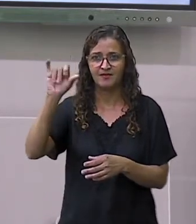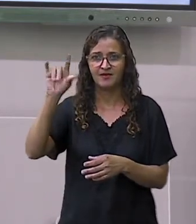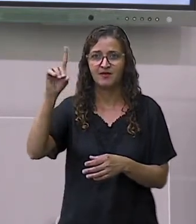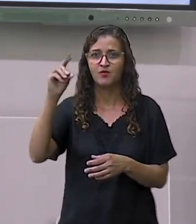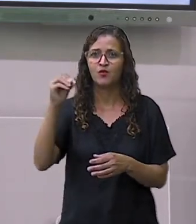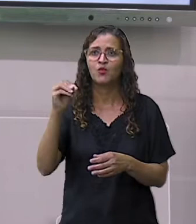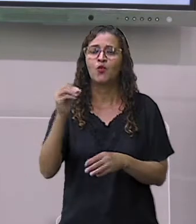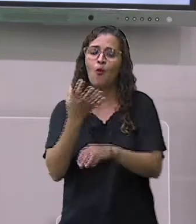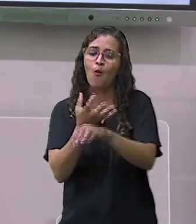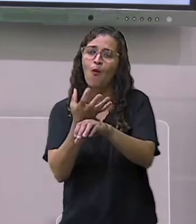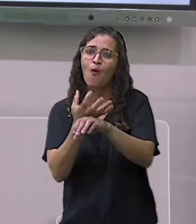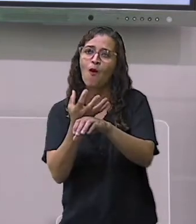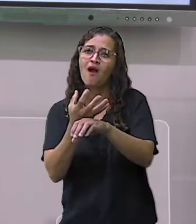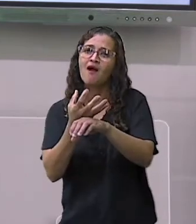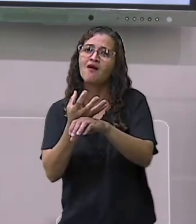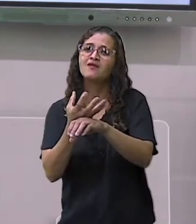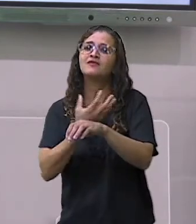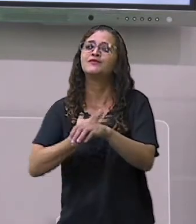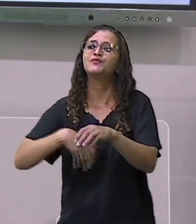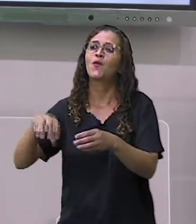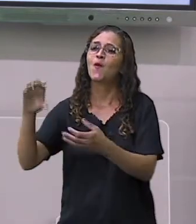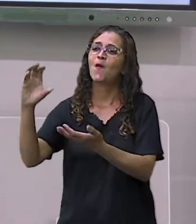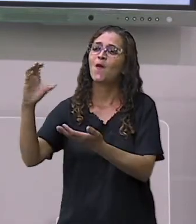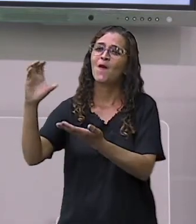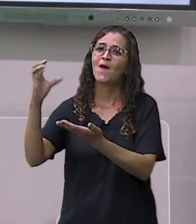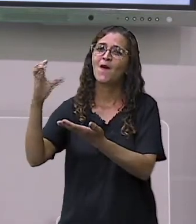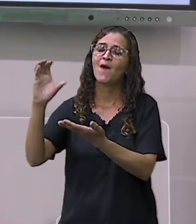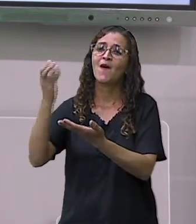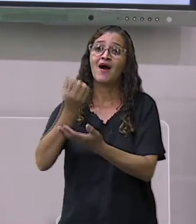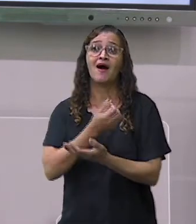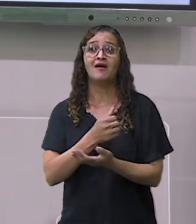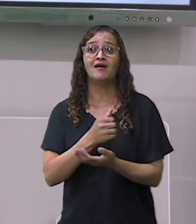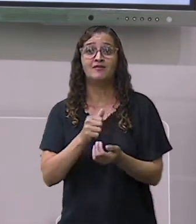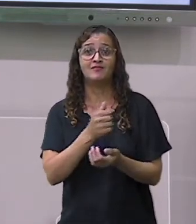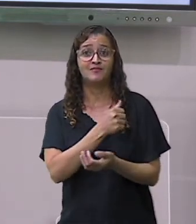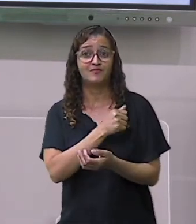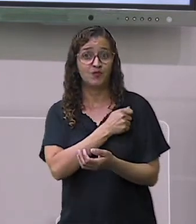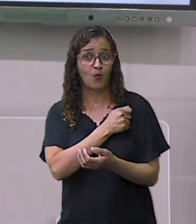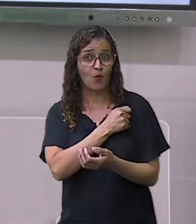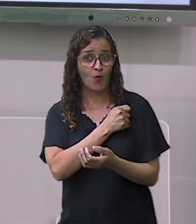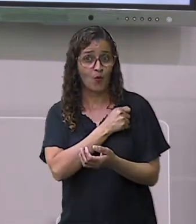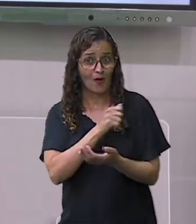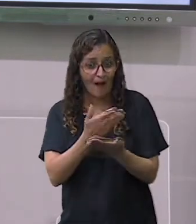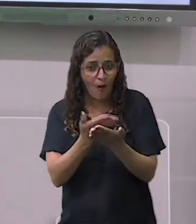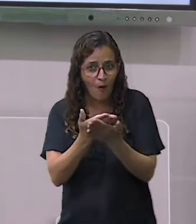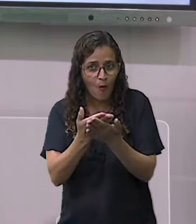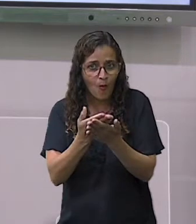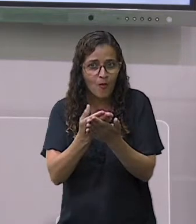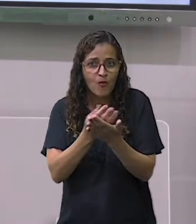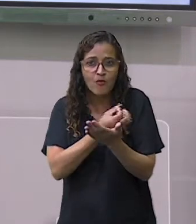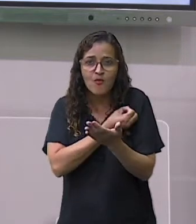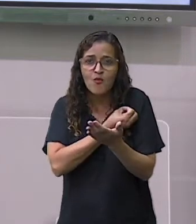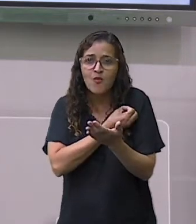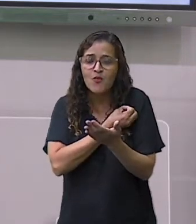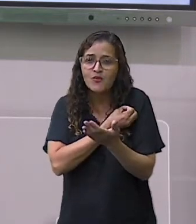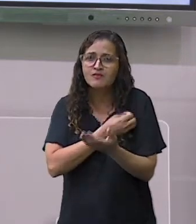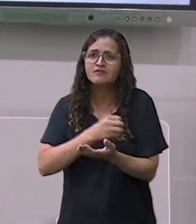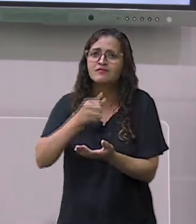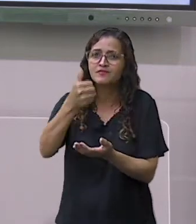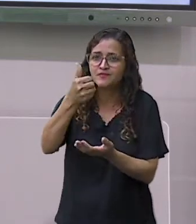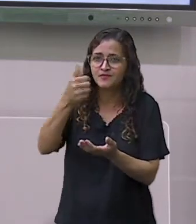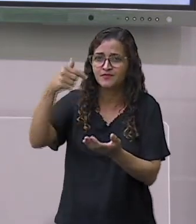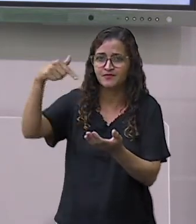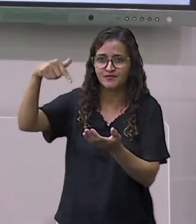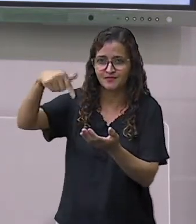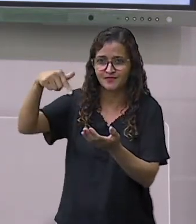ciências, aula de número 17 e o nosso avanço hoje do conhecimento, nós vamos